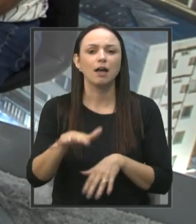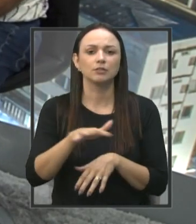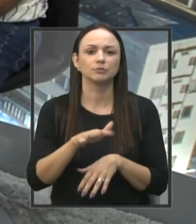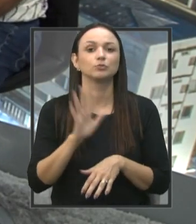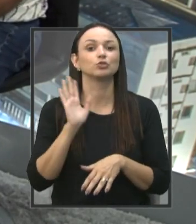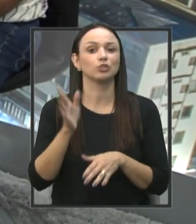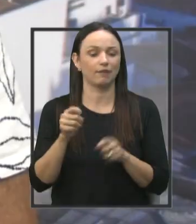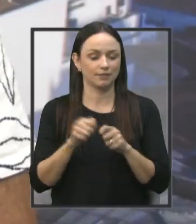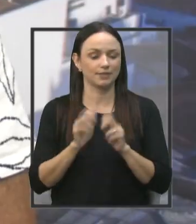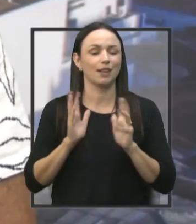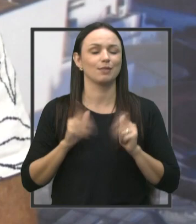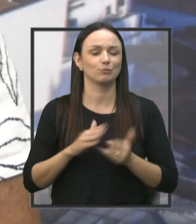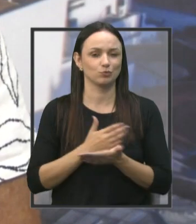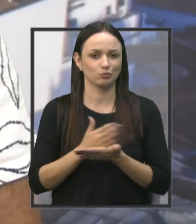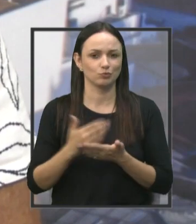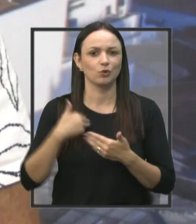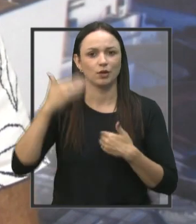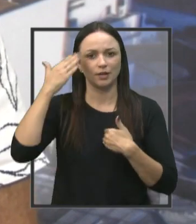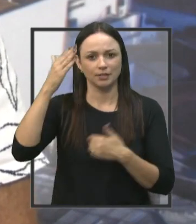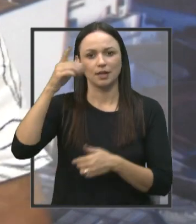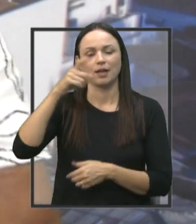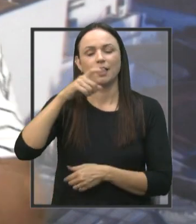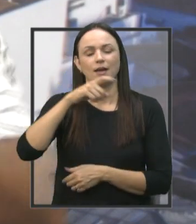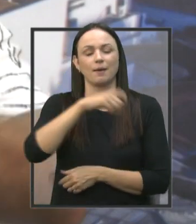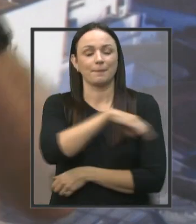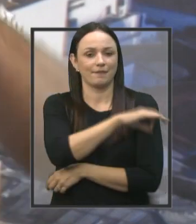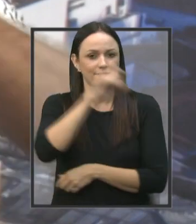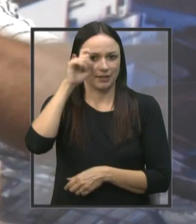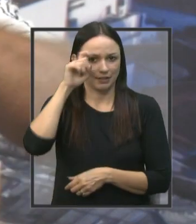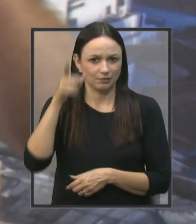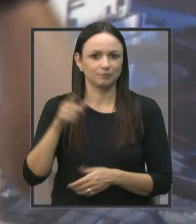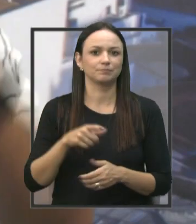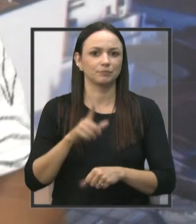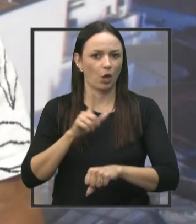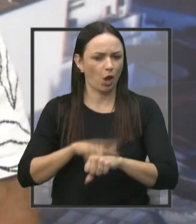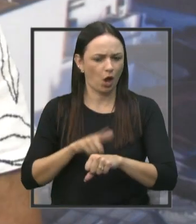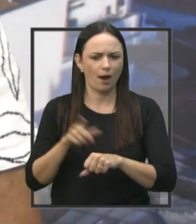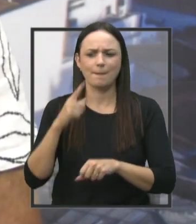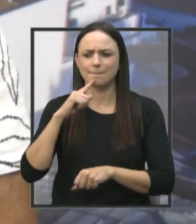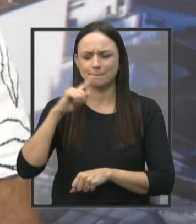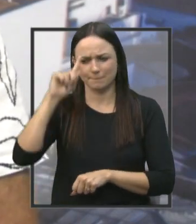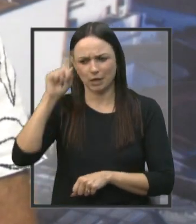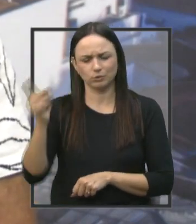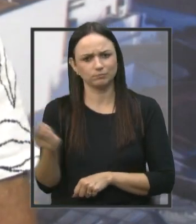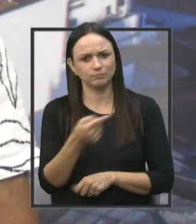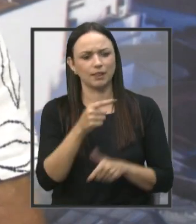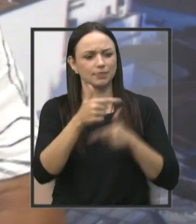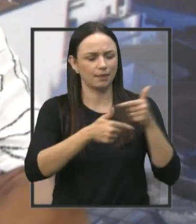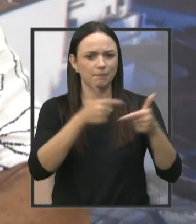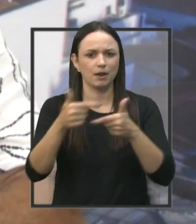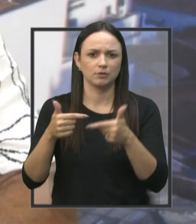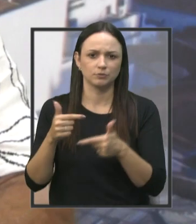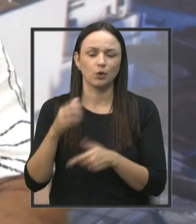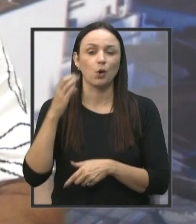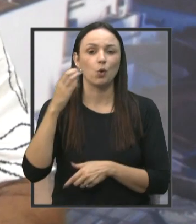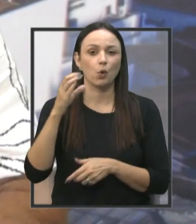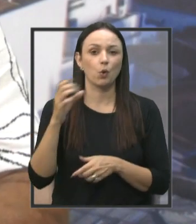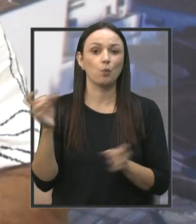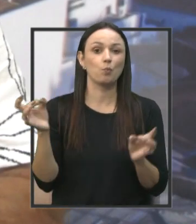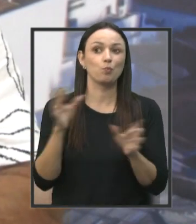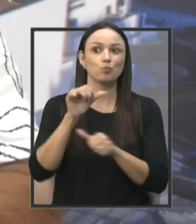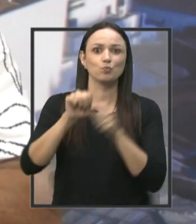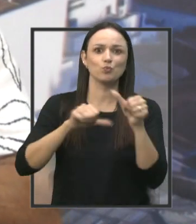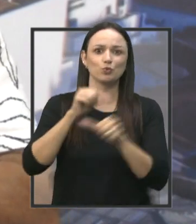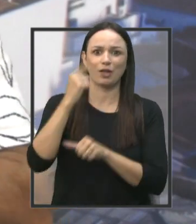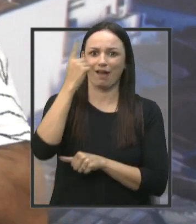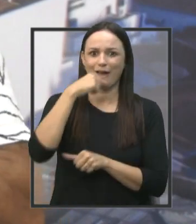já estão fazendo a limpeza, tá? Agradeço aqui ao prefeito Ivan, que no mesmo hora, pediu para o pessoal ir para lá e já estão lá trabalhando. O clube já está ganhando uma nova cara.